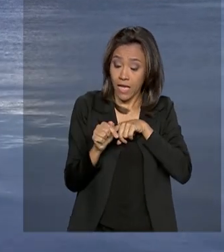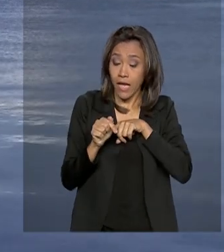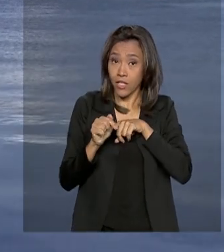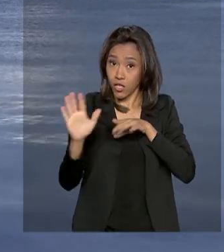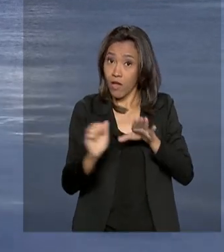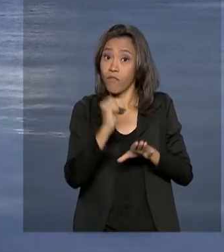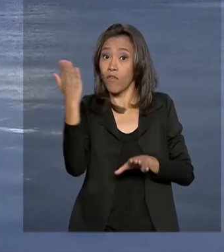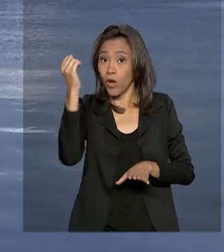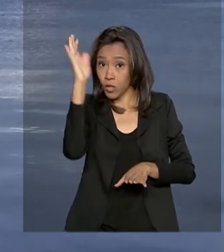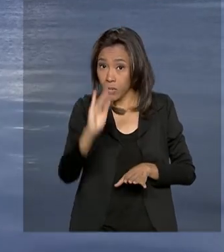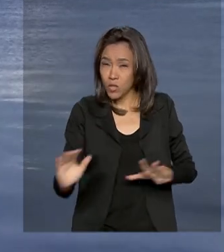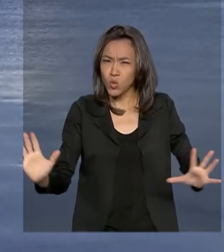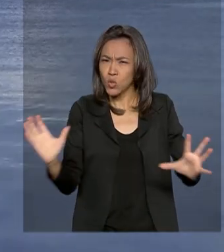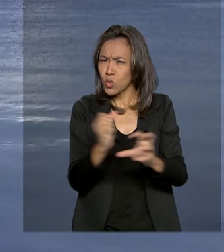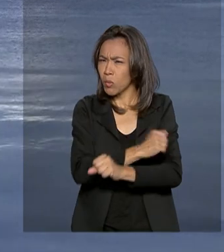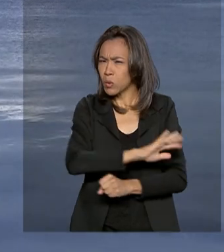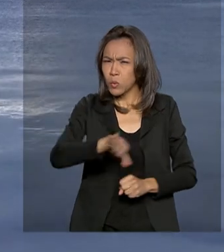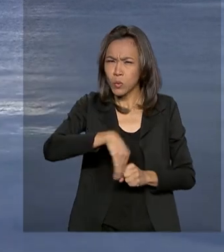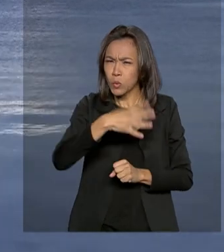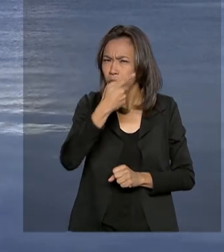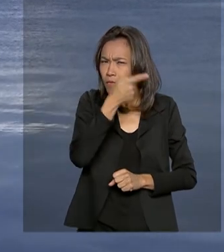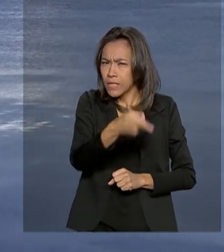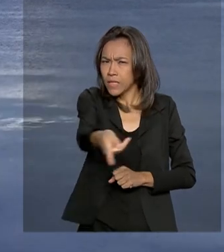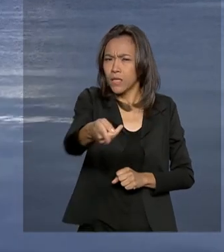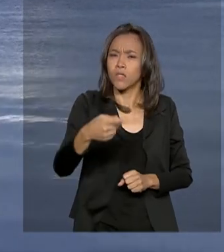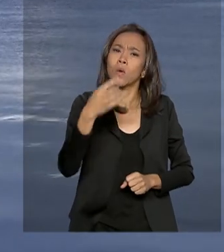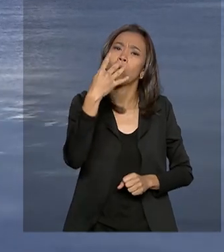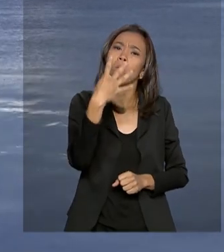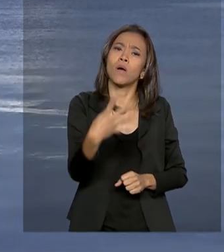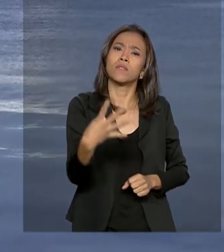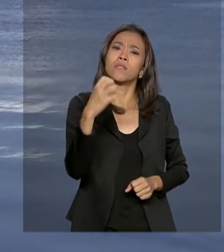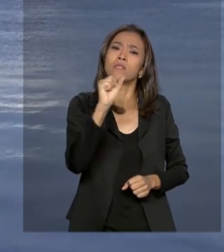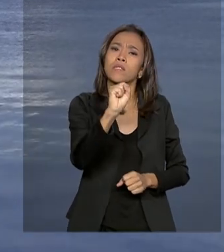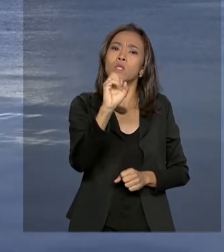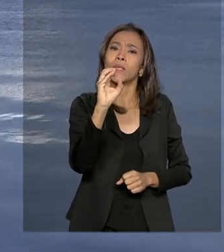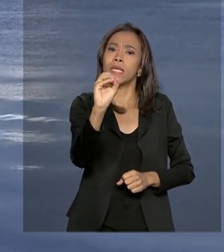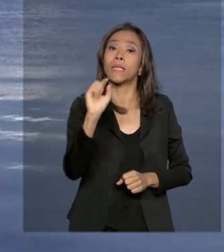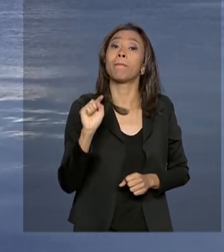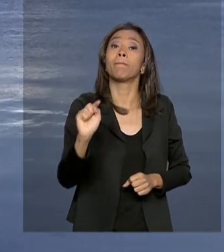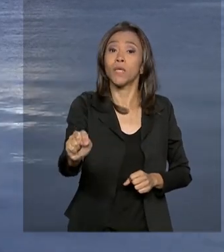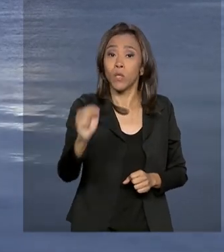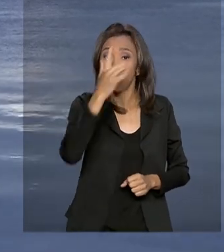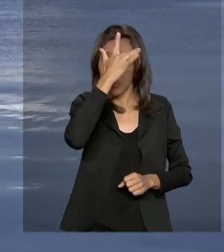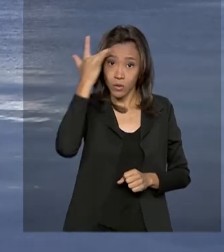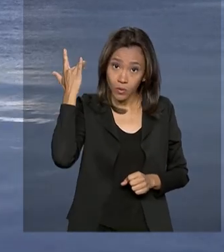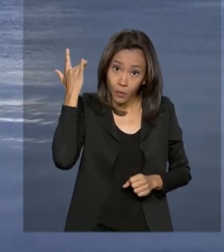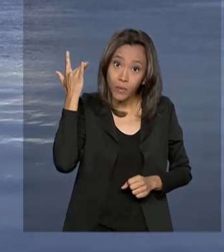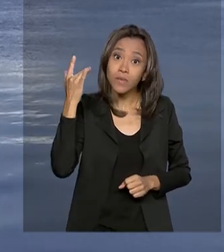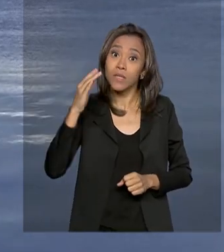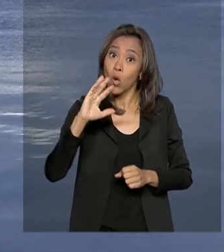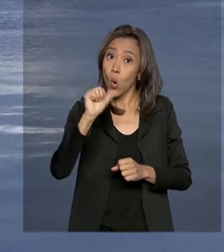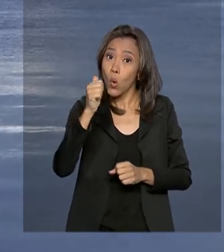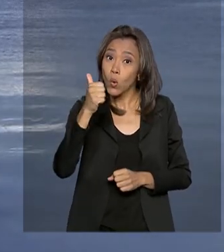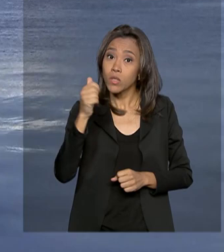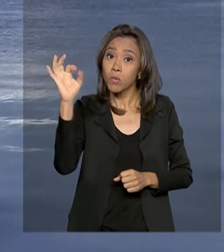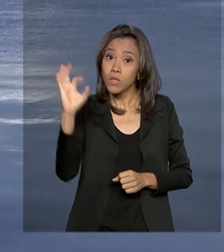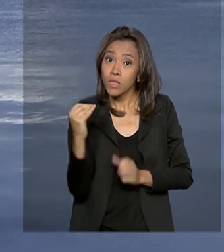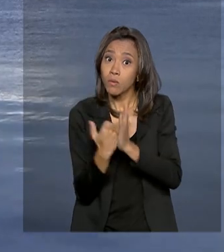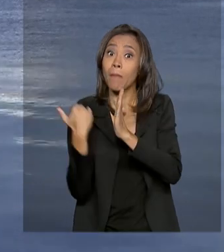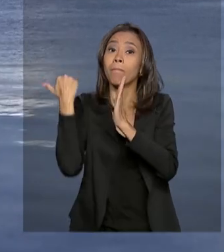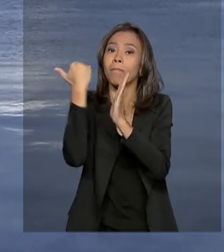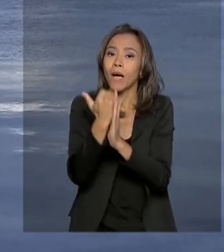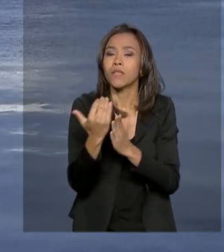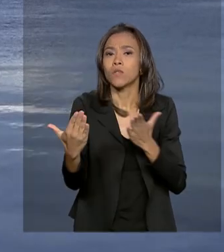do exterior, Renata. O total de visitantes deve chegar a 480 mil pessoas, que é 11% a mais do que na temporada passada.